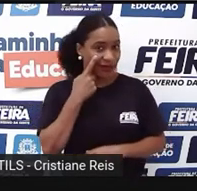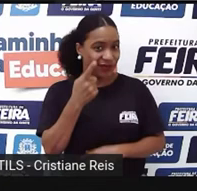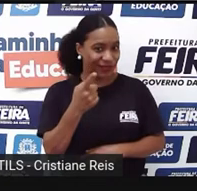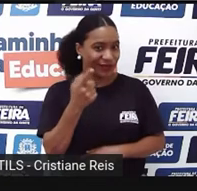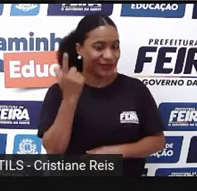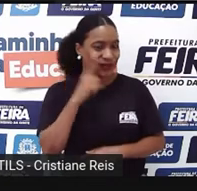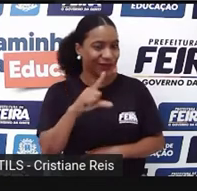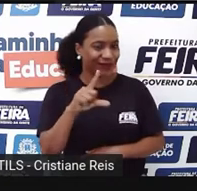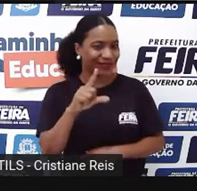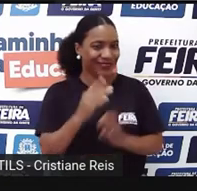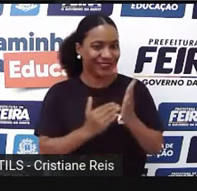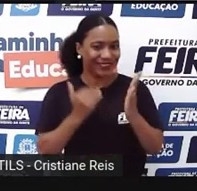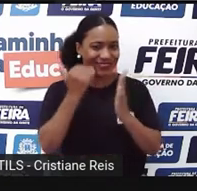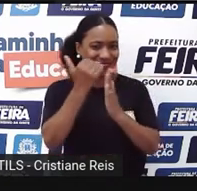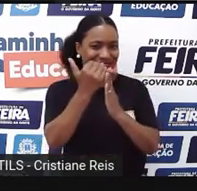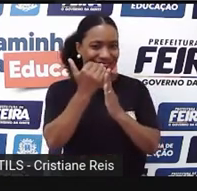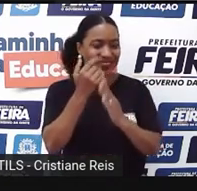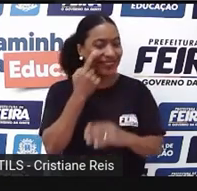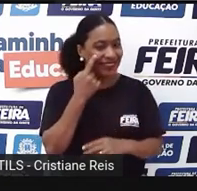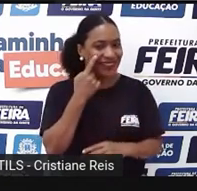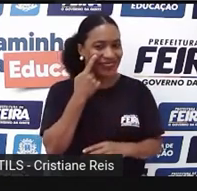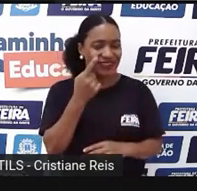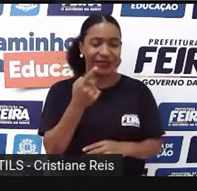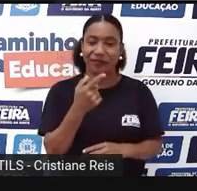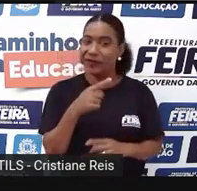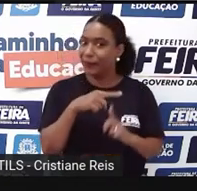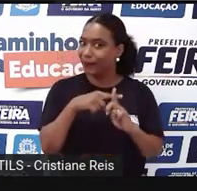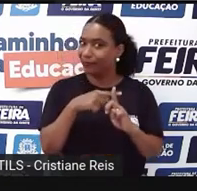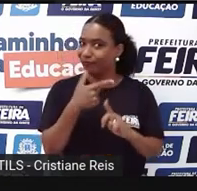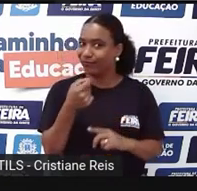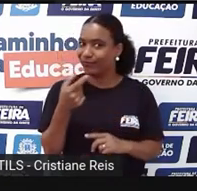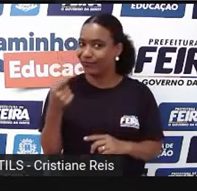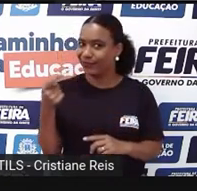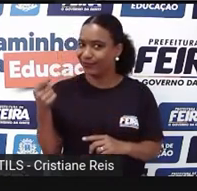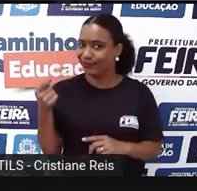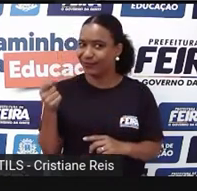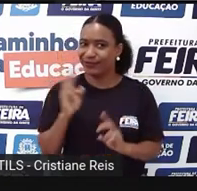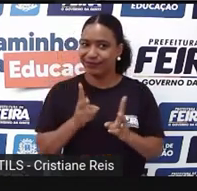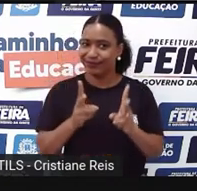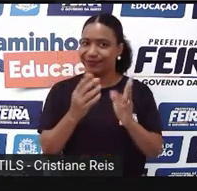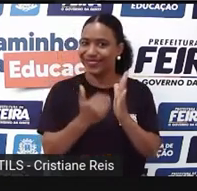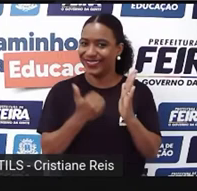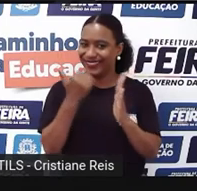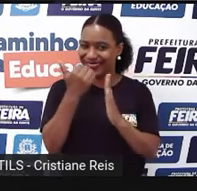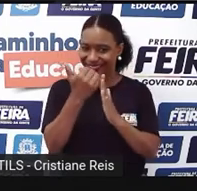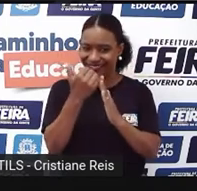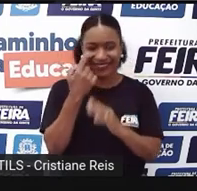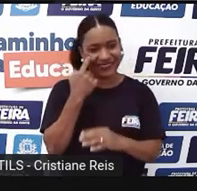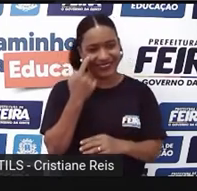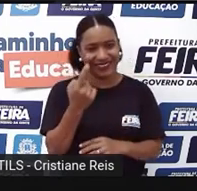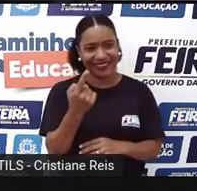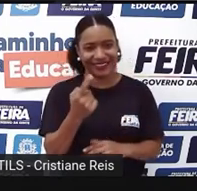200 points 600 pontos É claro Agora a gente sempre tem mais